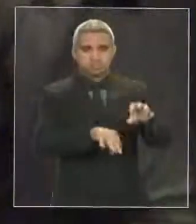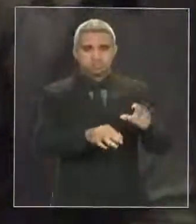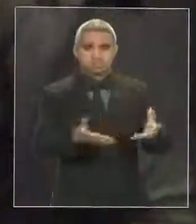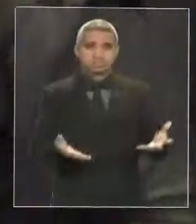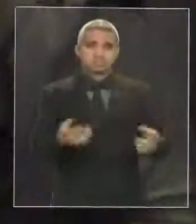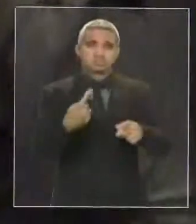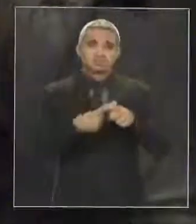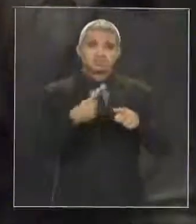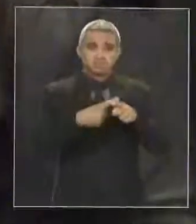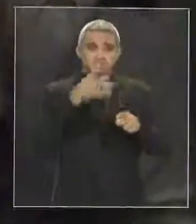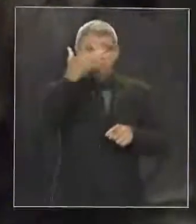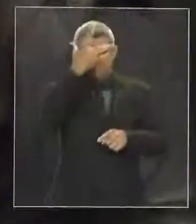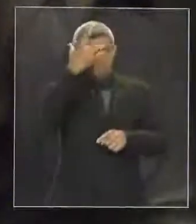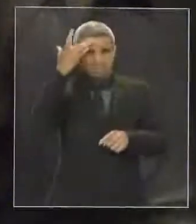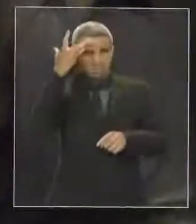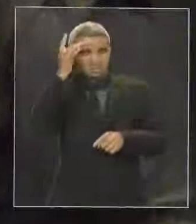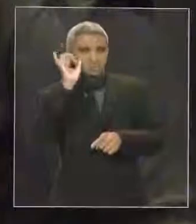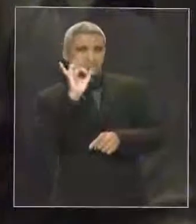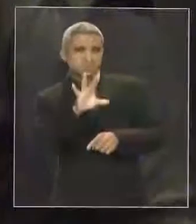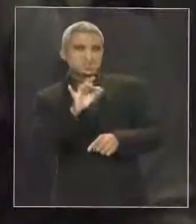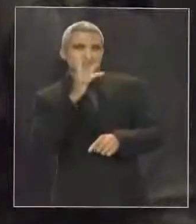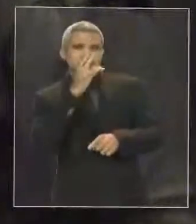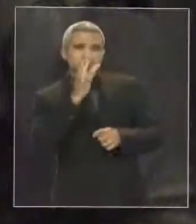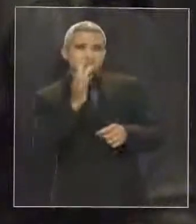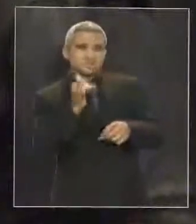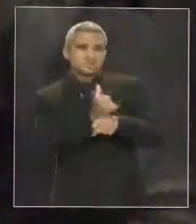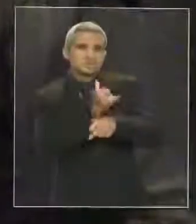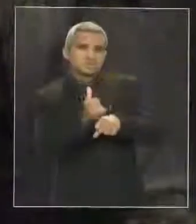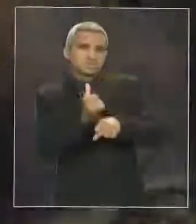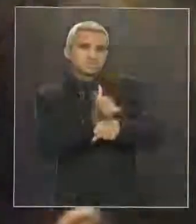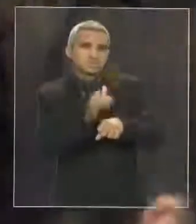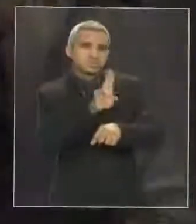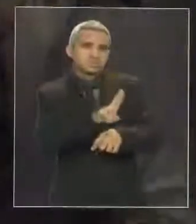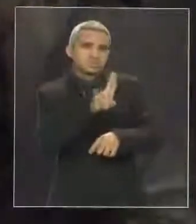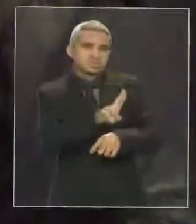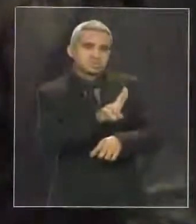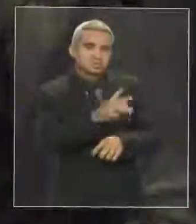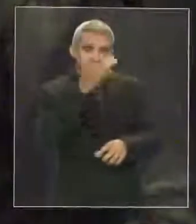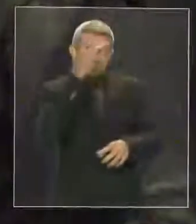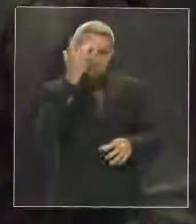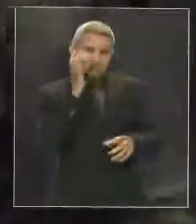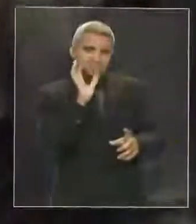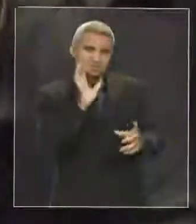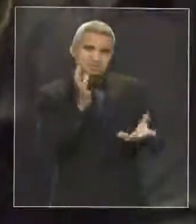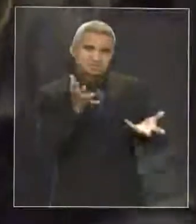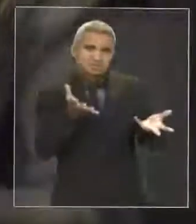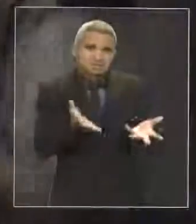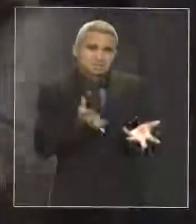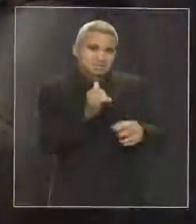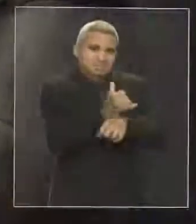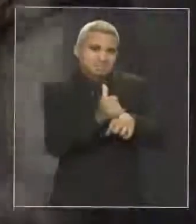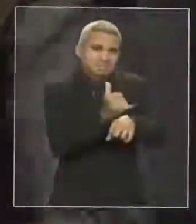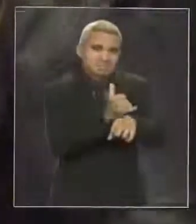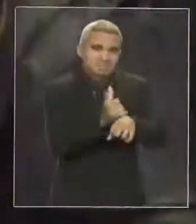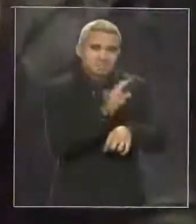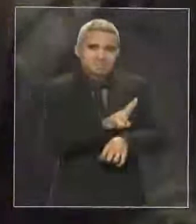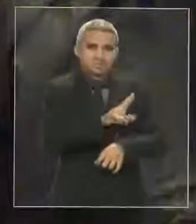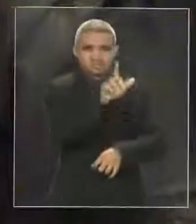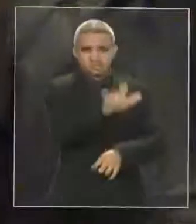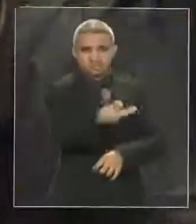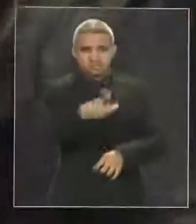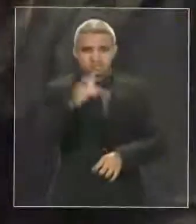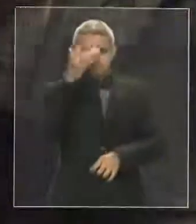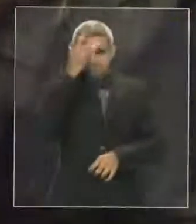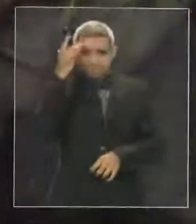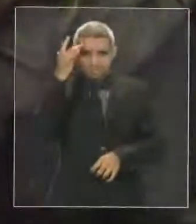massa de manobra. Massa de manobra. Porque é para isso que servem essas bolsas,